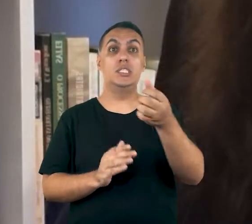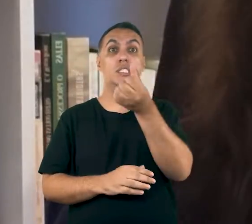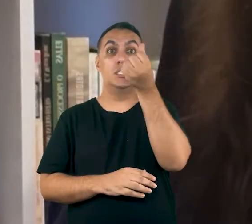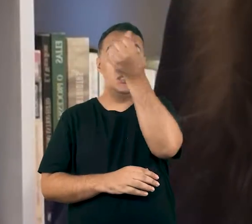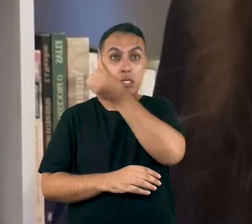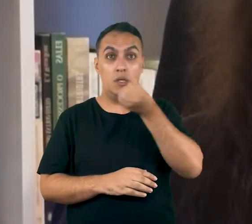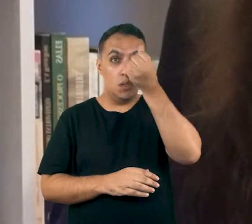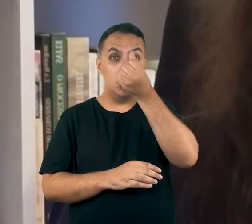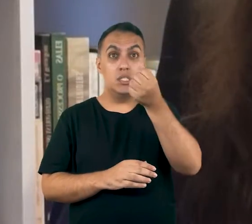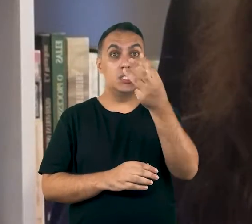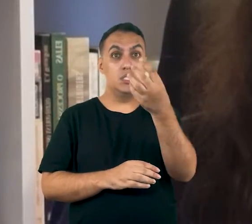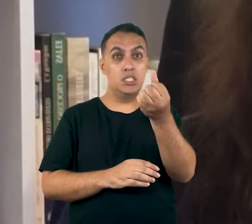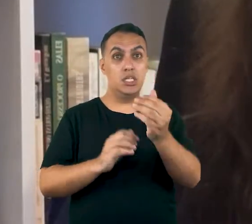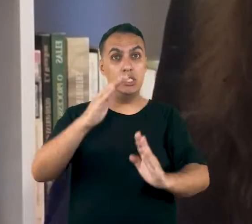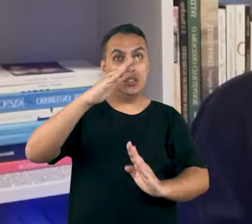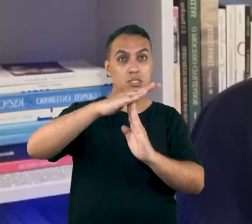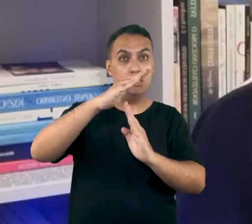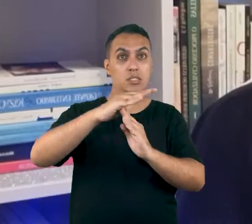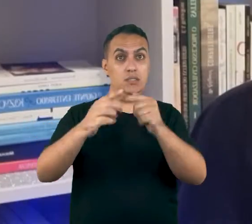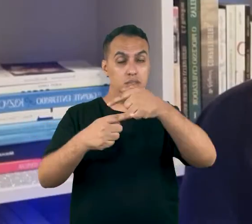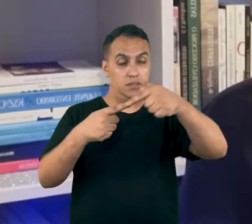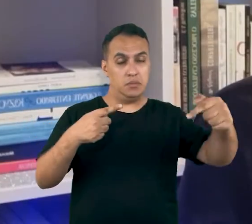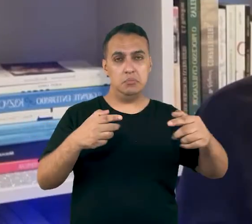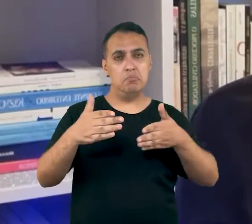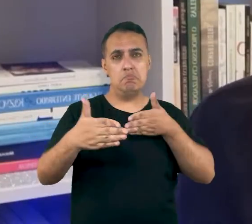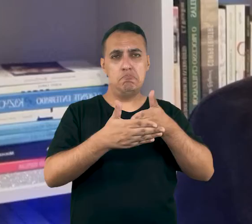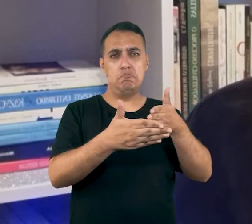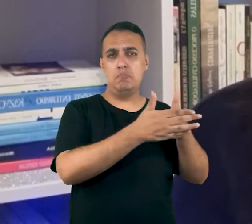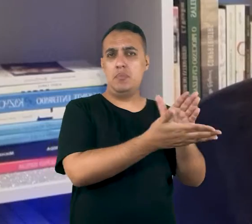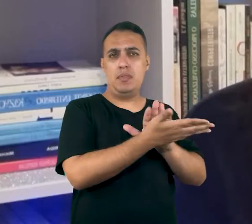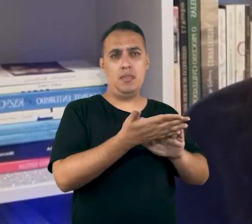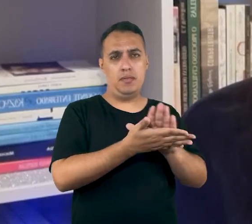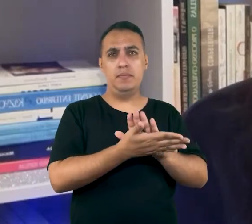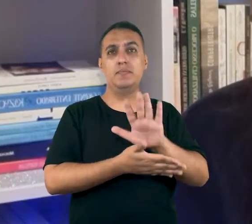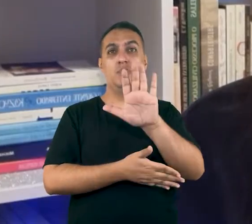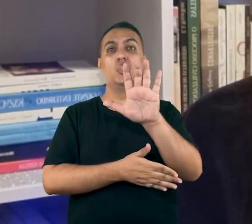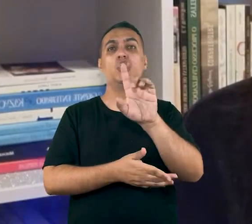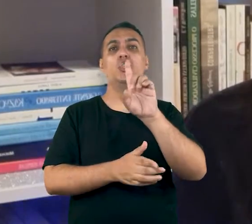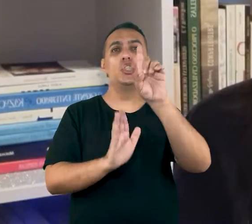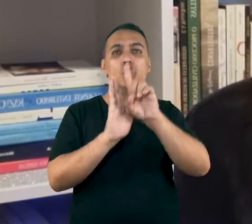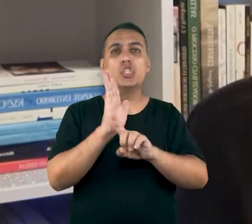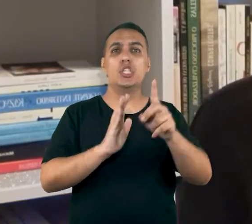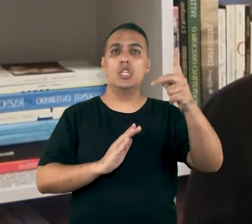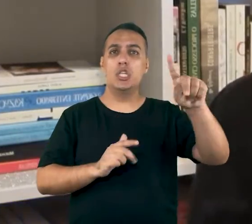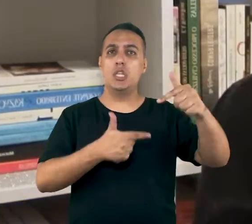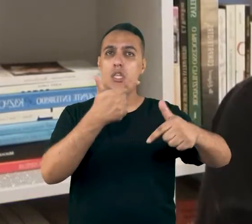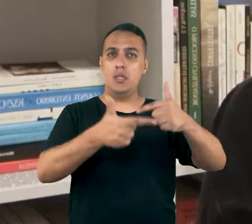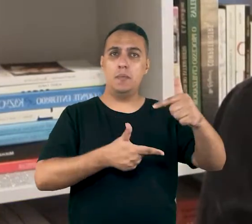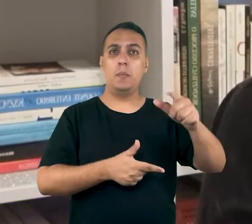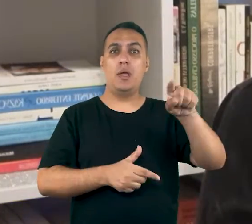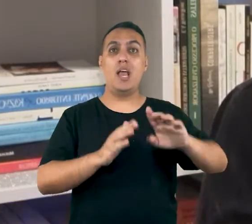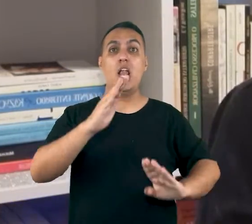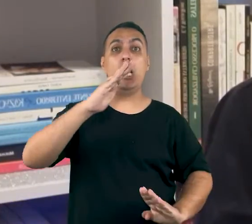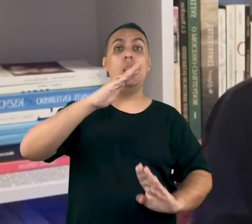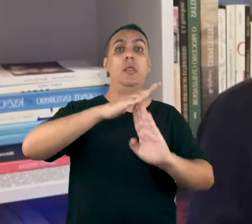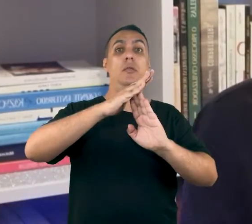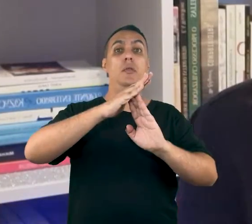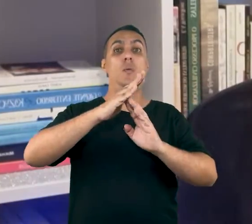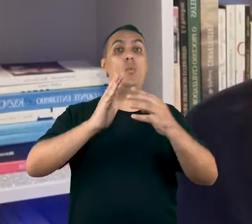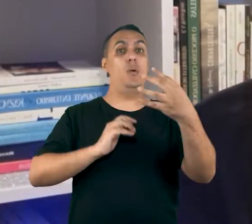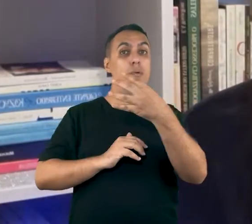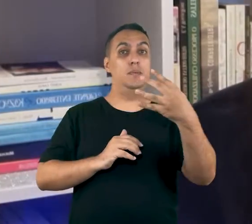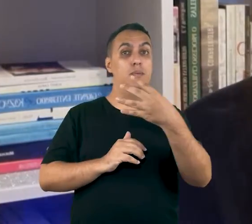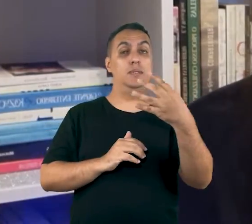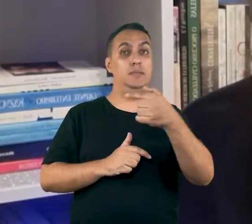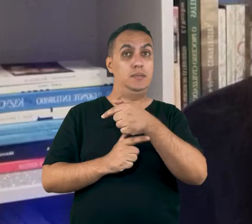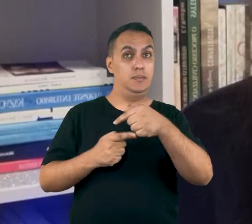semanais, não tem nenhum impeditivo. Mas o que é direito do trabalhador é o limite das 8 horas diárias e 44